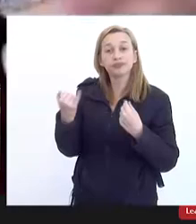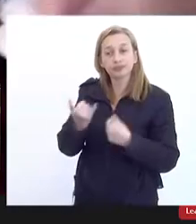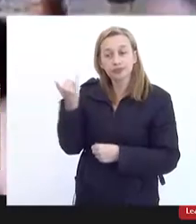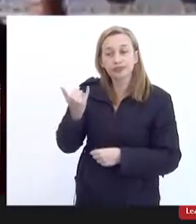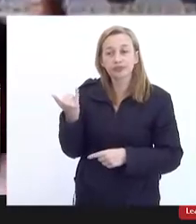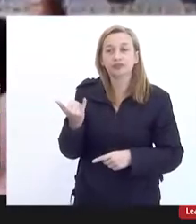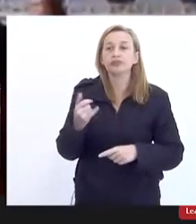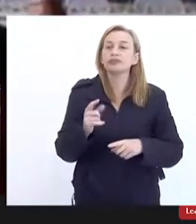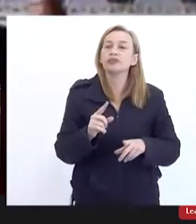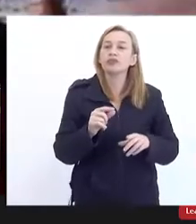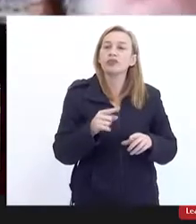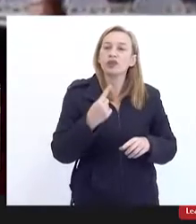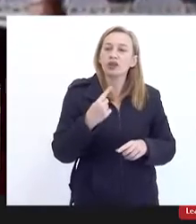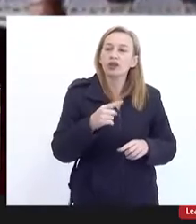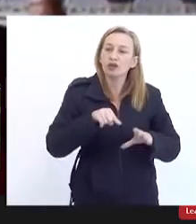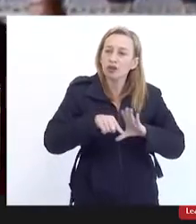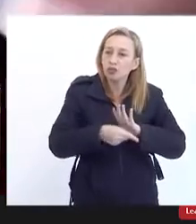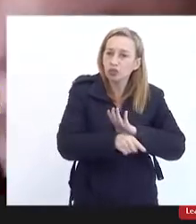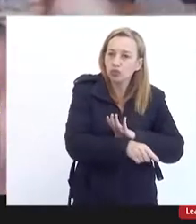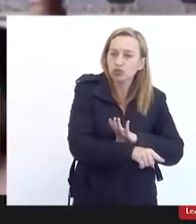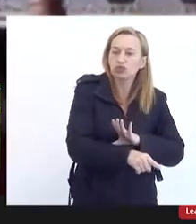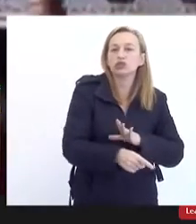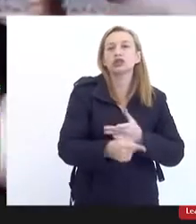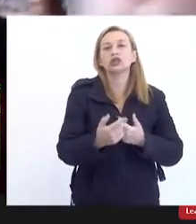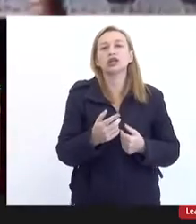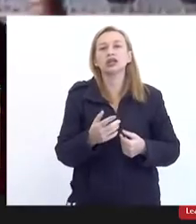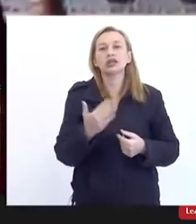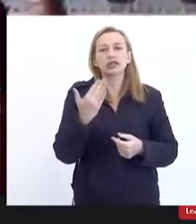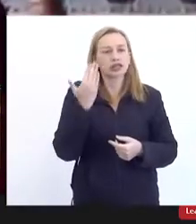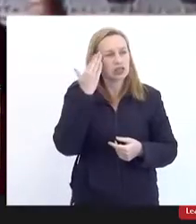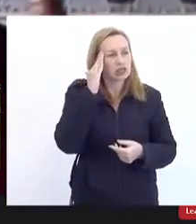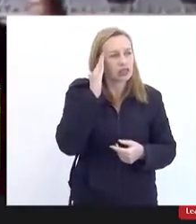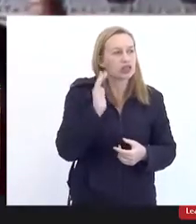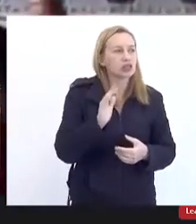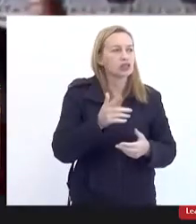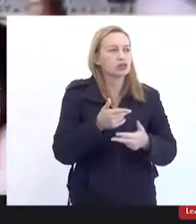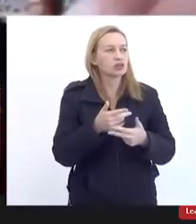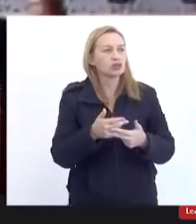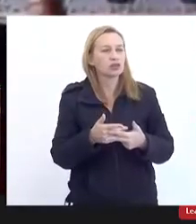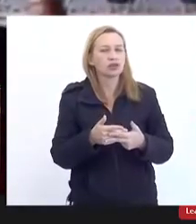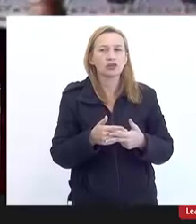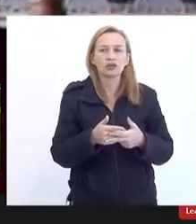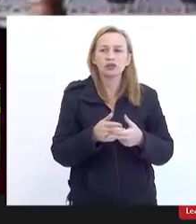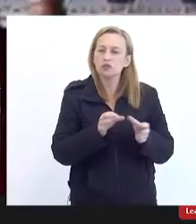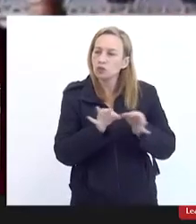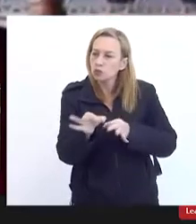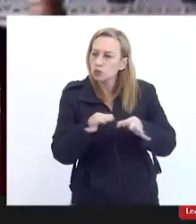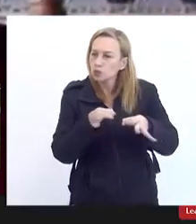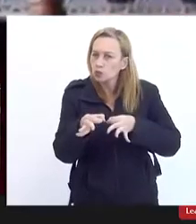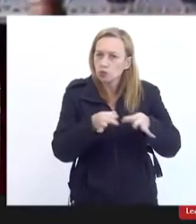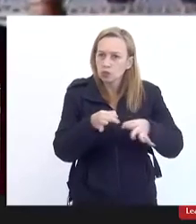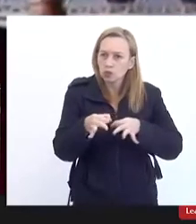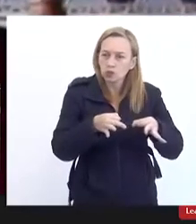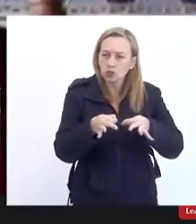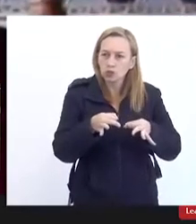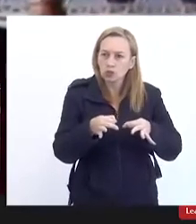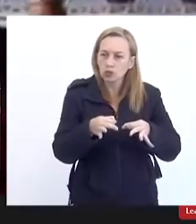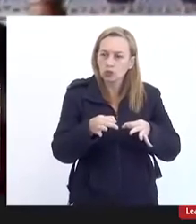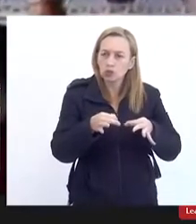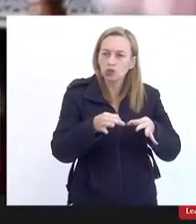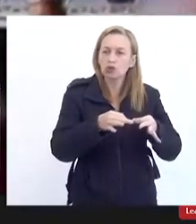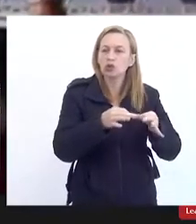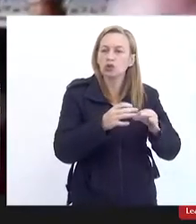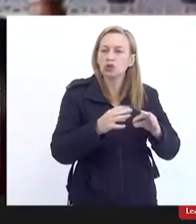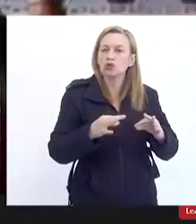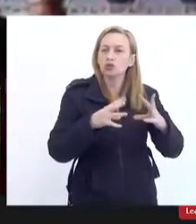para que a gente vá funilando para que a gente vá alinhando vá organizando os encaminhamentos